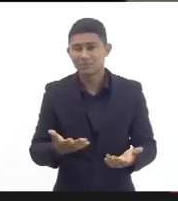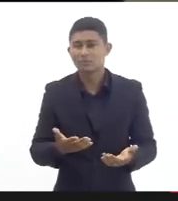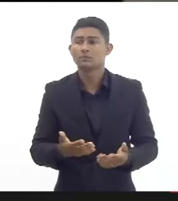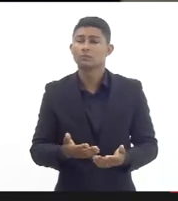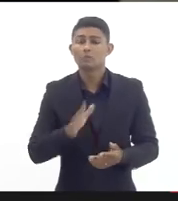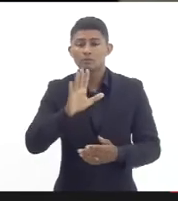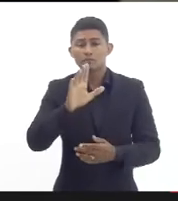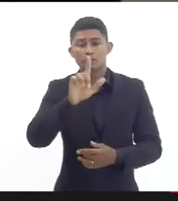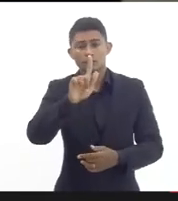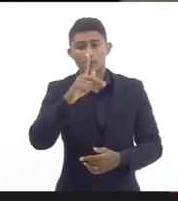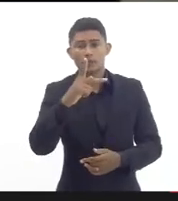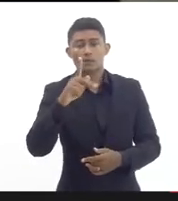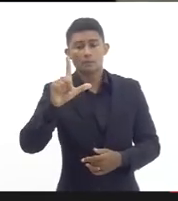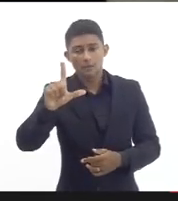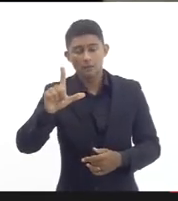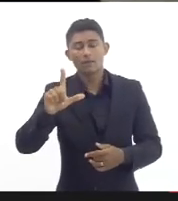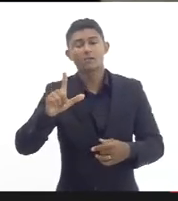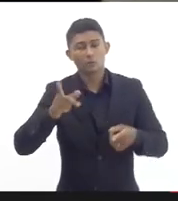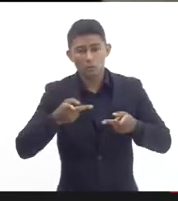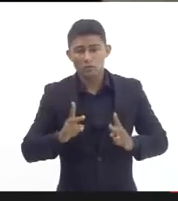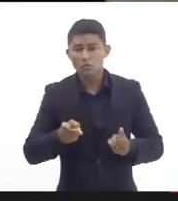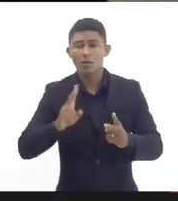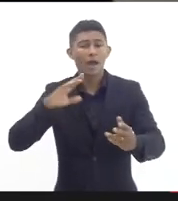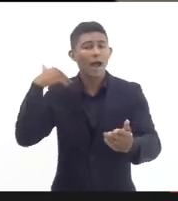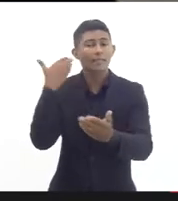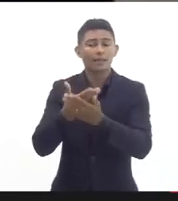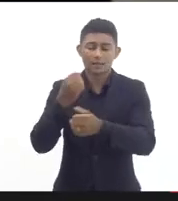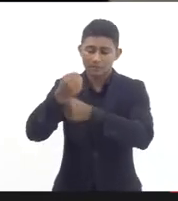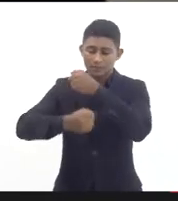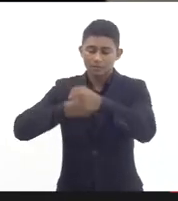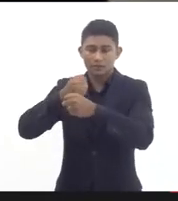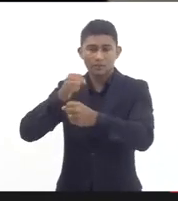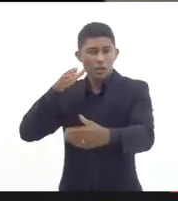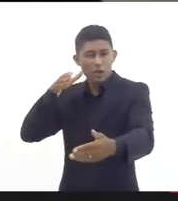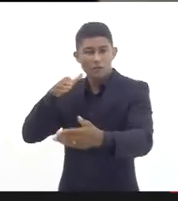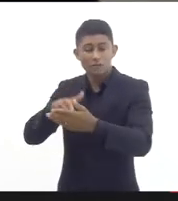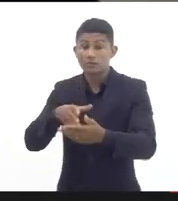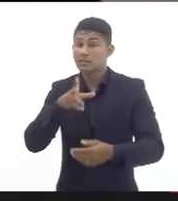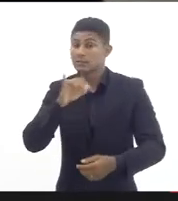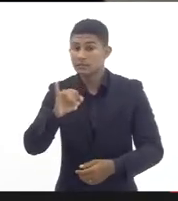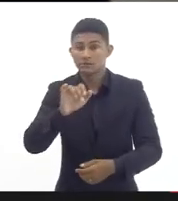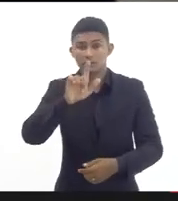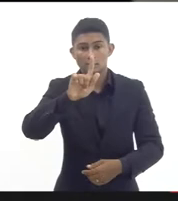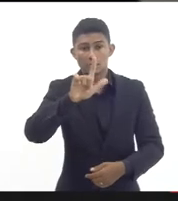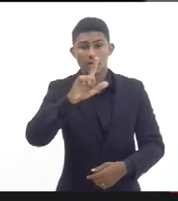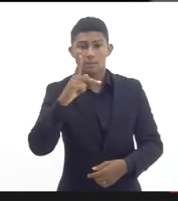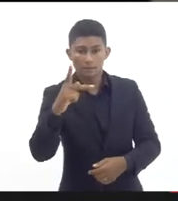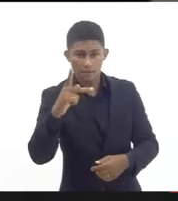aberta até o final do ano e aonde não entra a GLP a gente entra com um contrato temporário